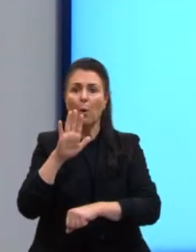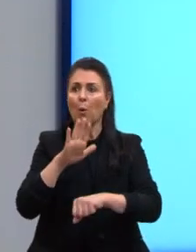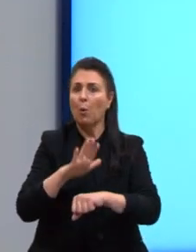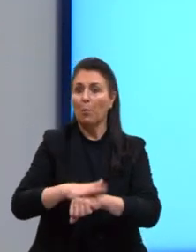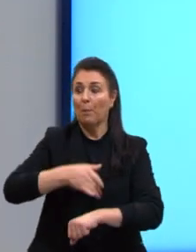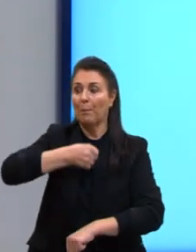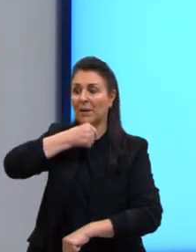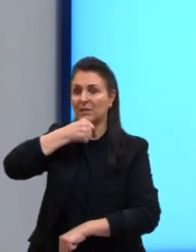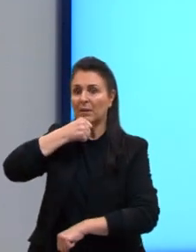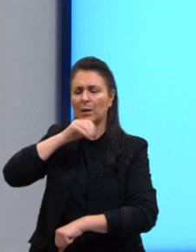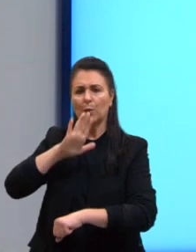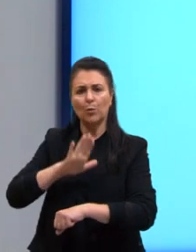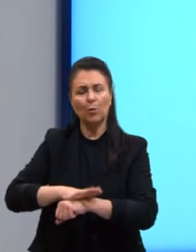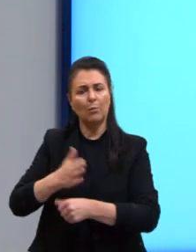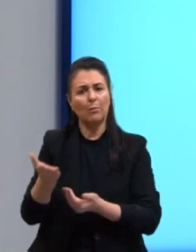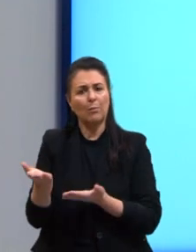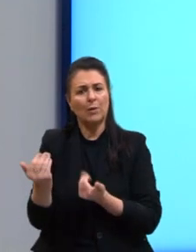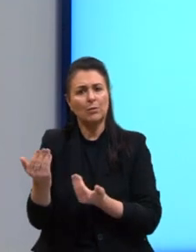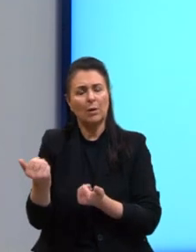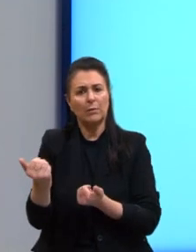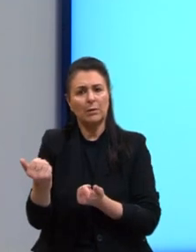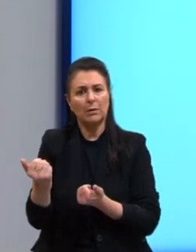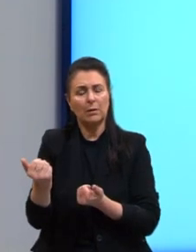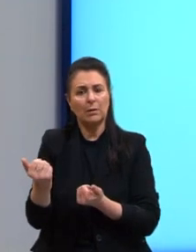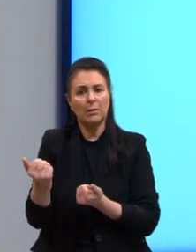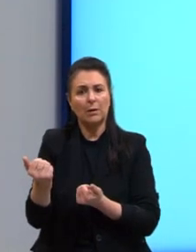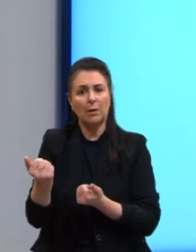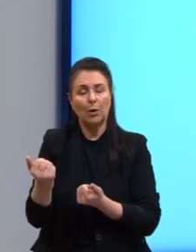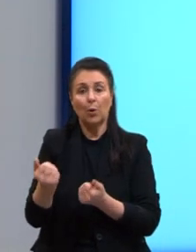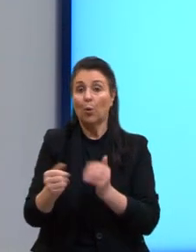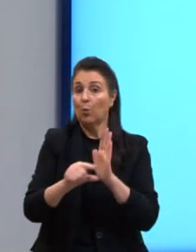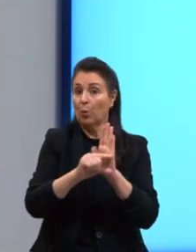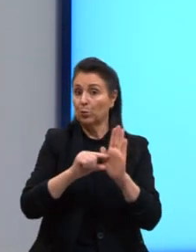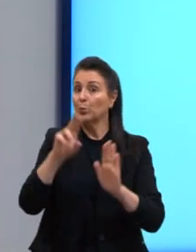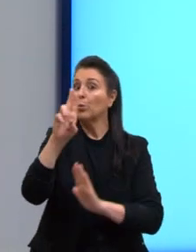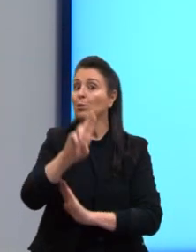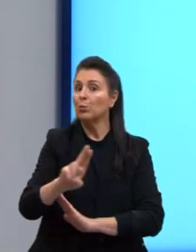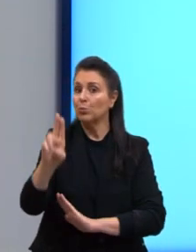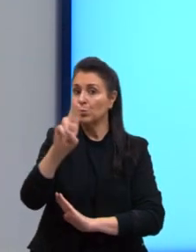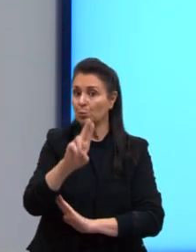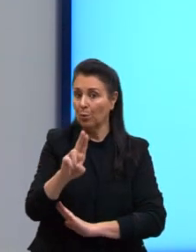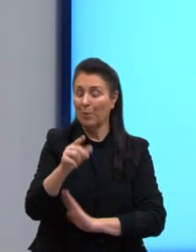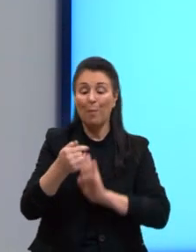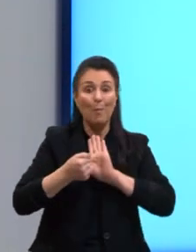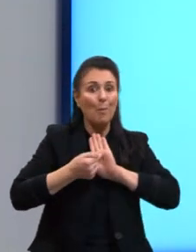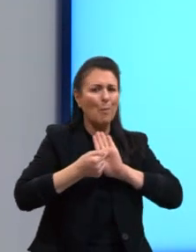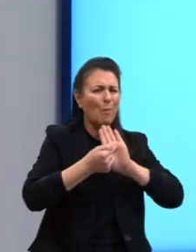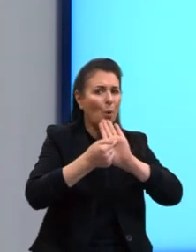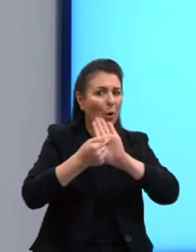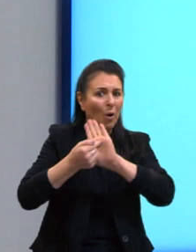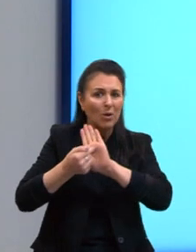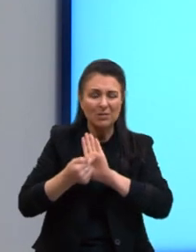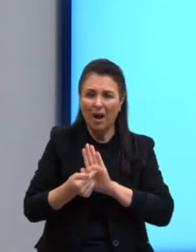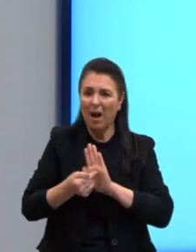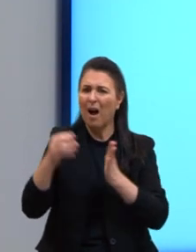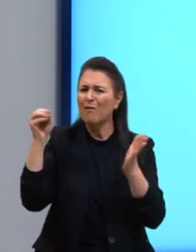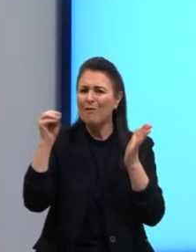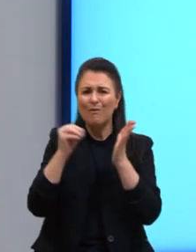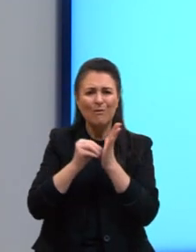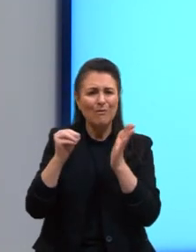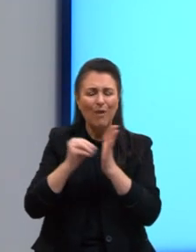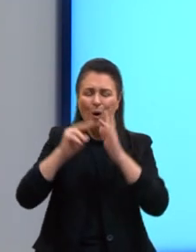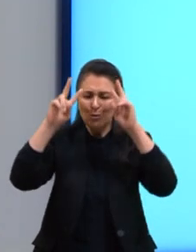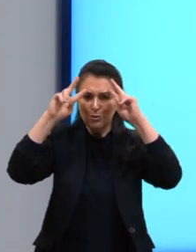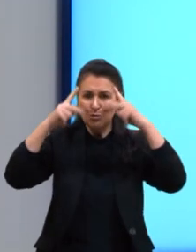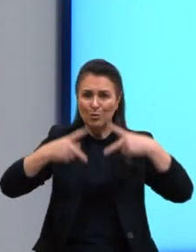velho e o mais novo. Recurso usado pelo autor para evidenciar a desumanização do